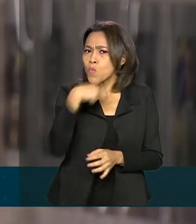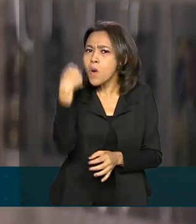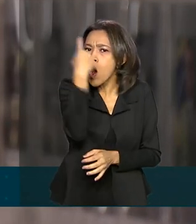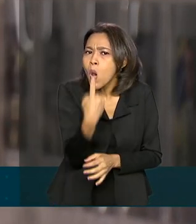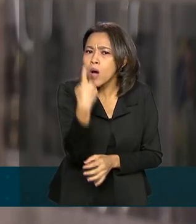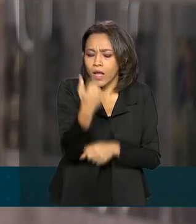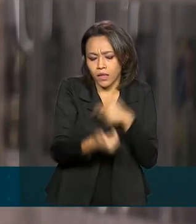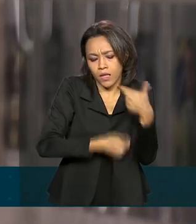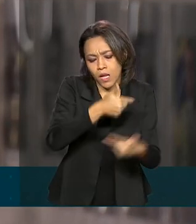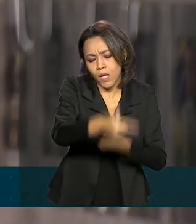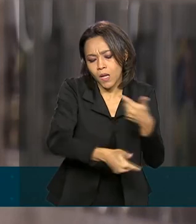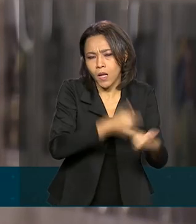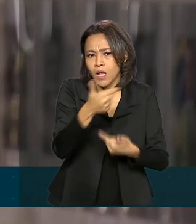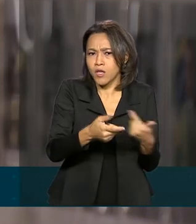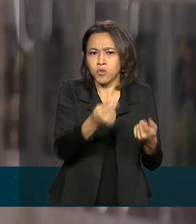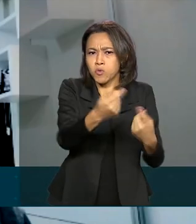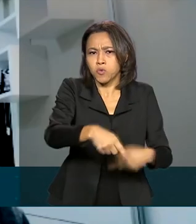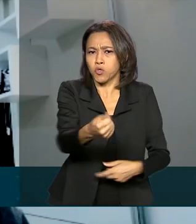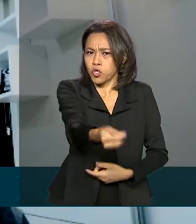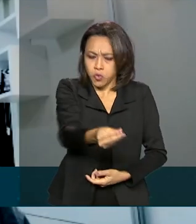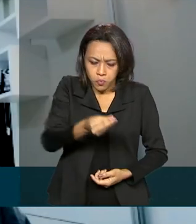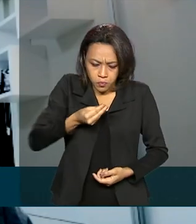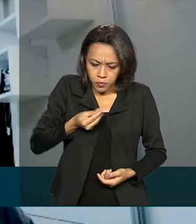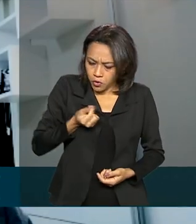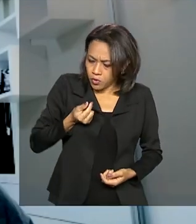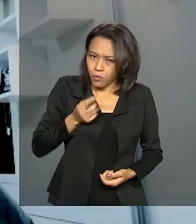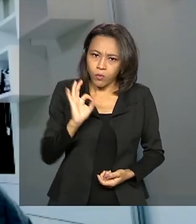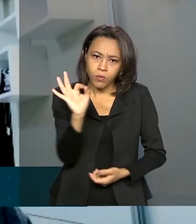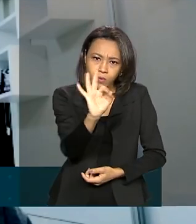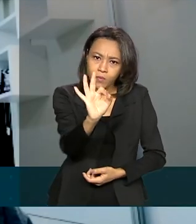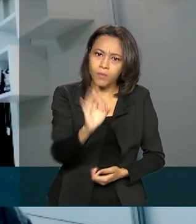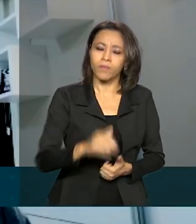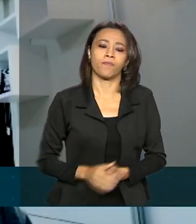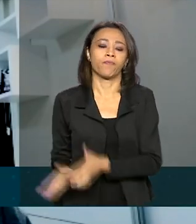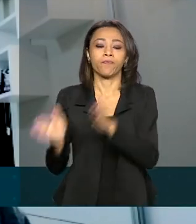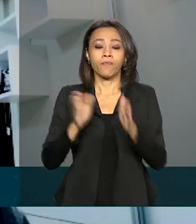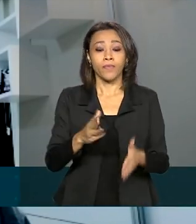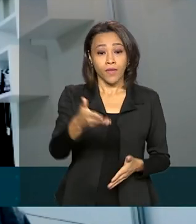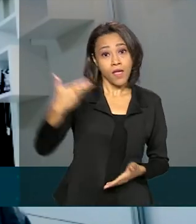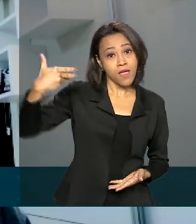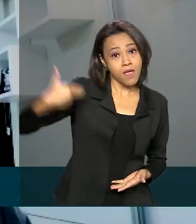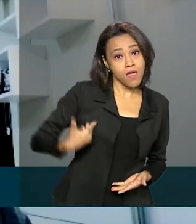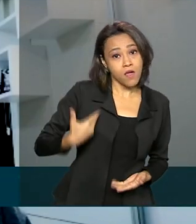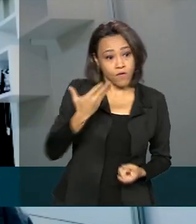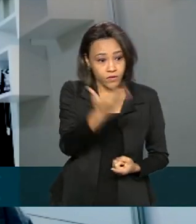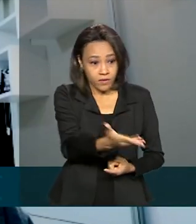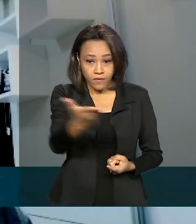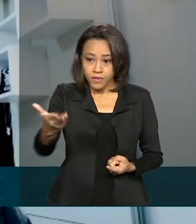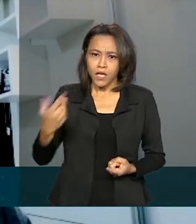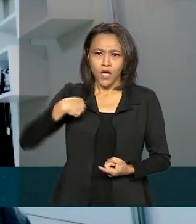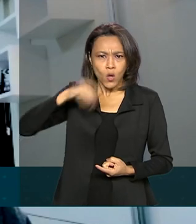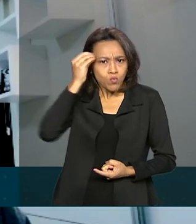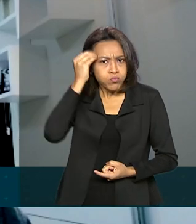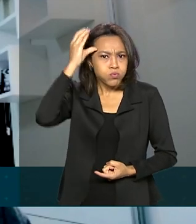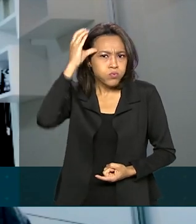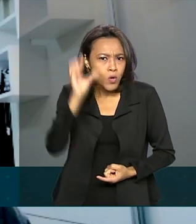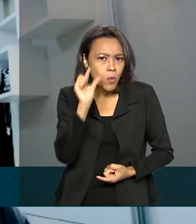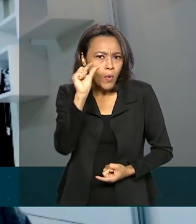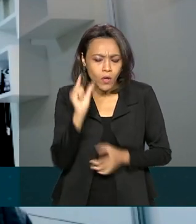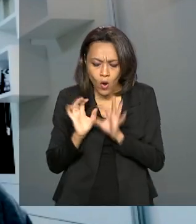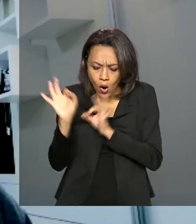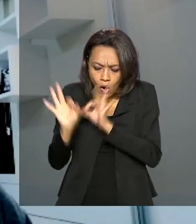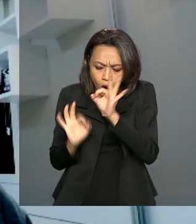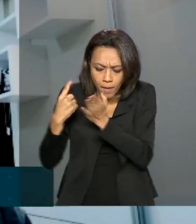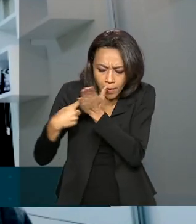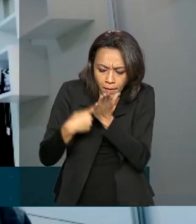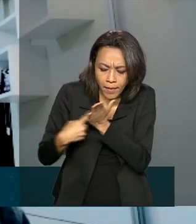tipo de trabalho, sem qualquer remuneração. É bom saber que eu, com algumas outras pessoas, nos reunimos e com nossos conhecimentos e um pouquinho de organização,